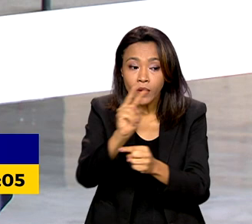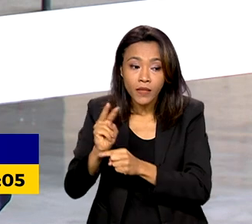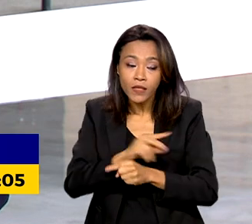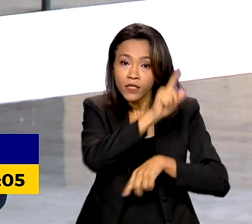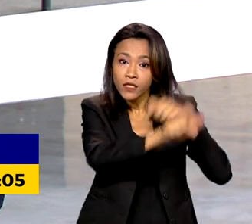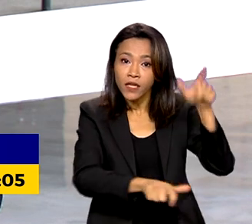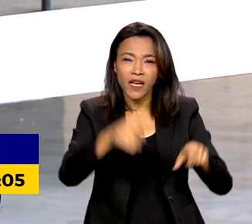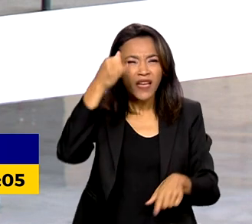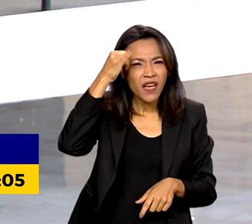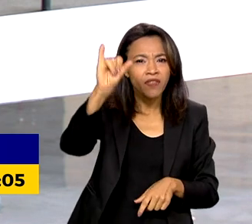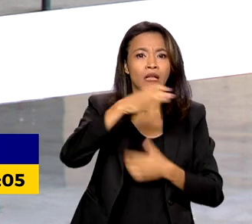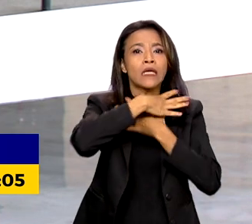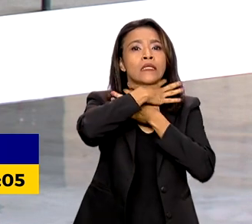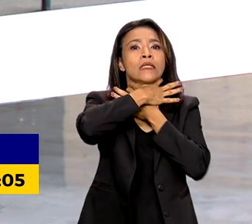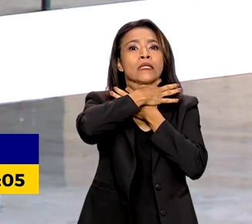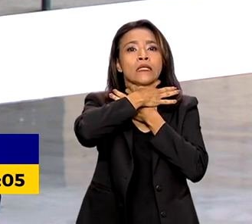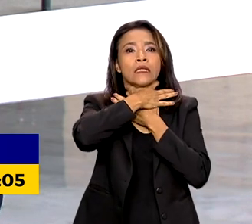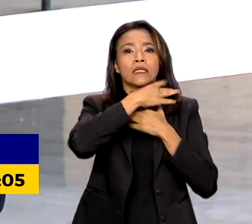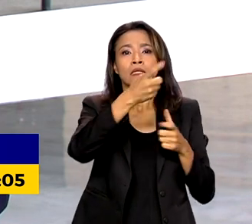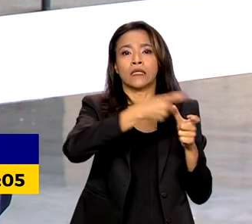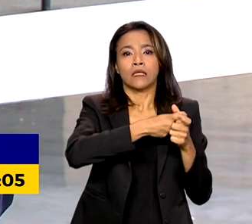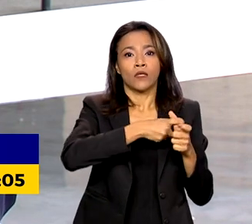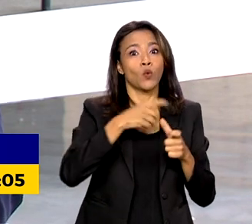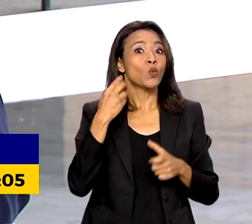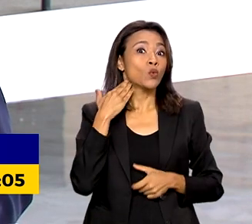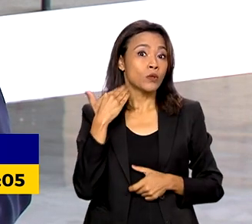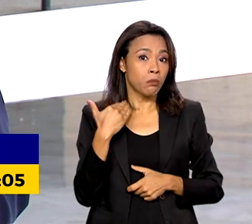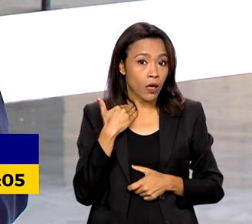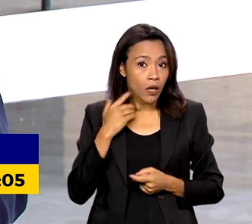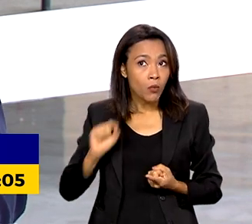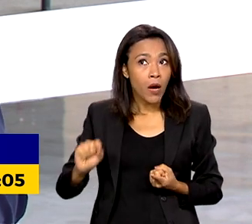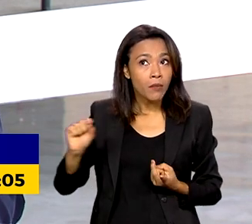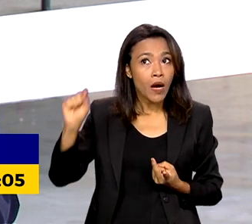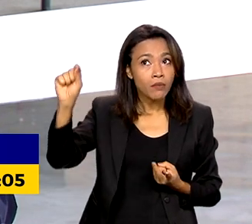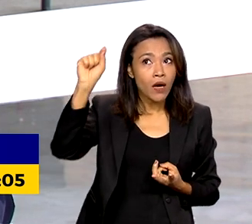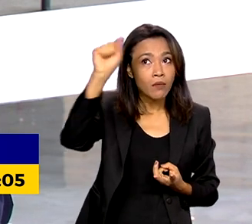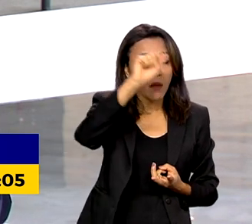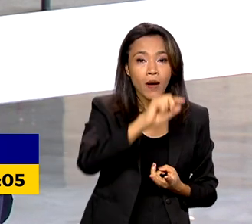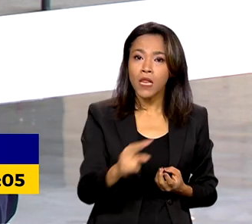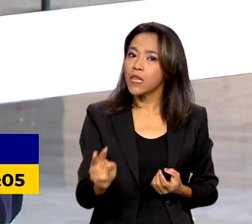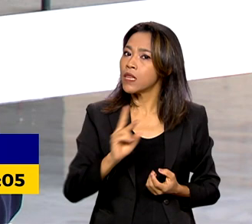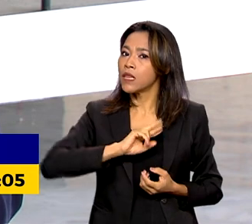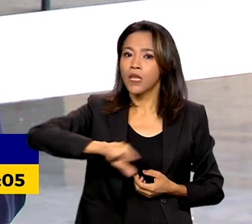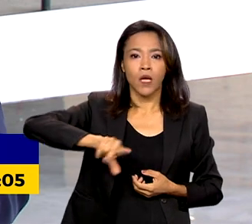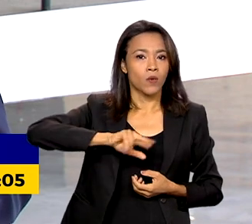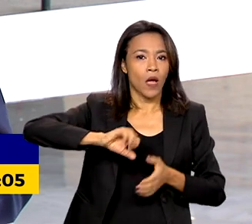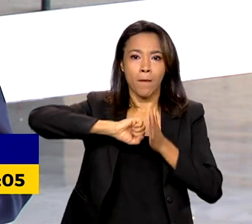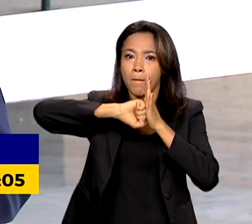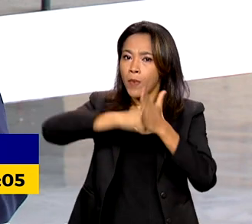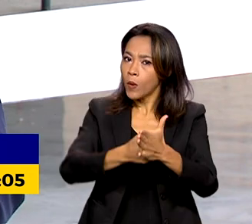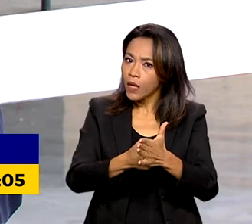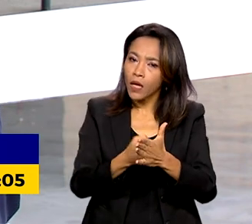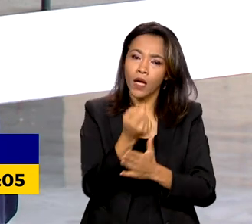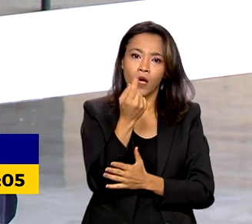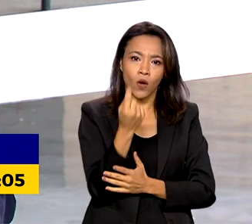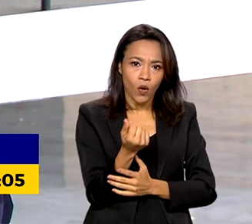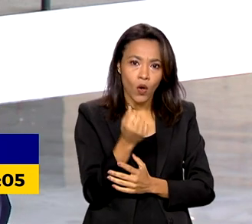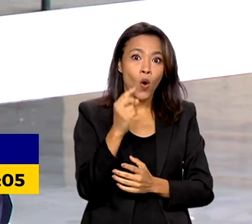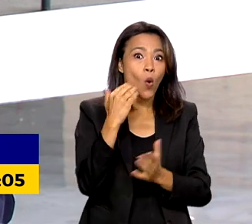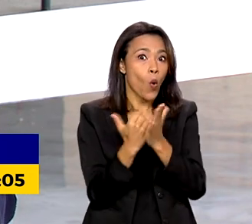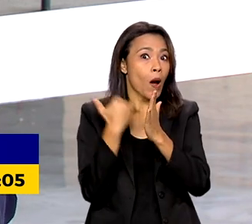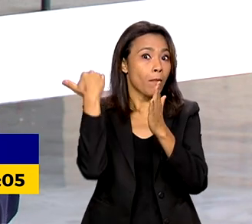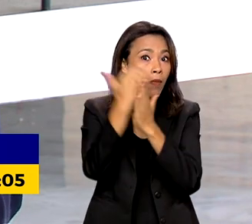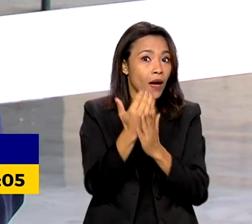o superendividamento, as instituições financeiras não podem bloquear os devedores ou cobrar mais do que essa